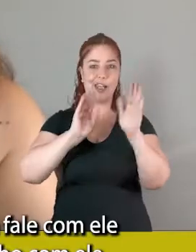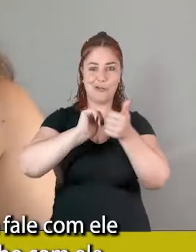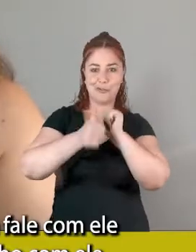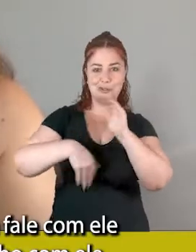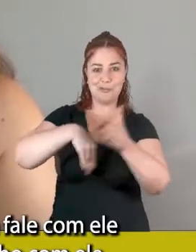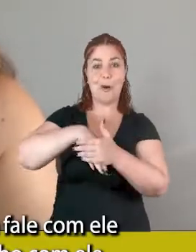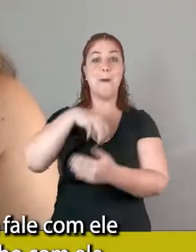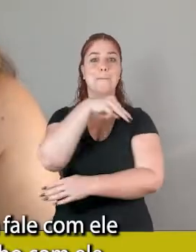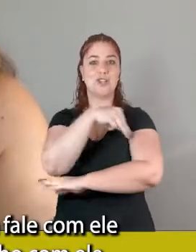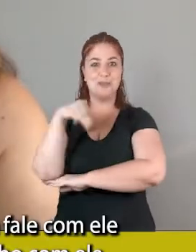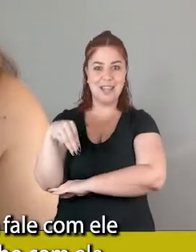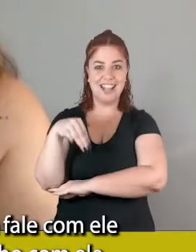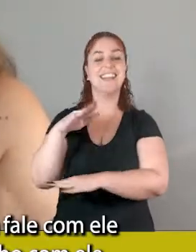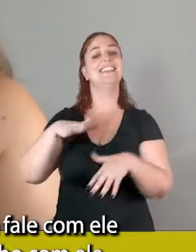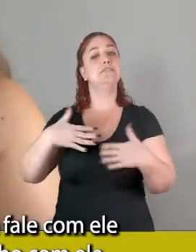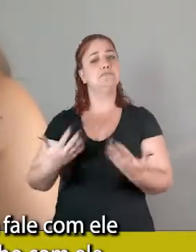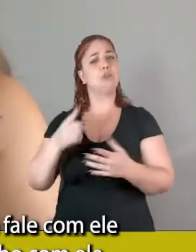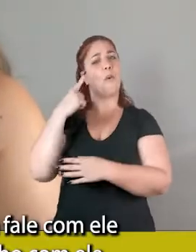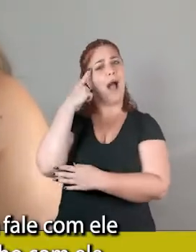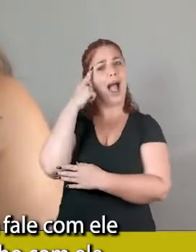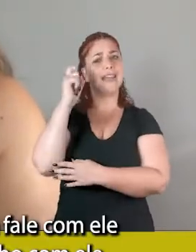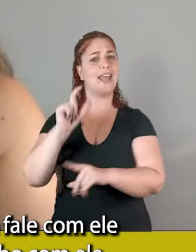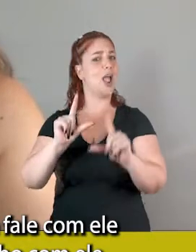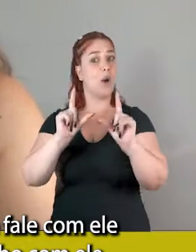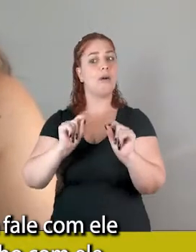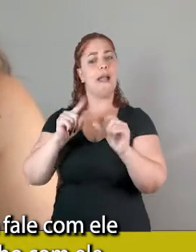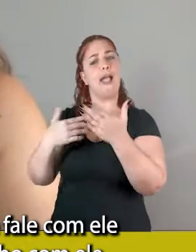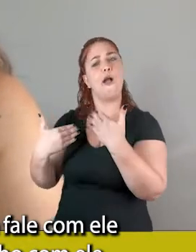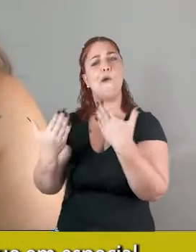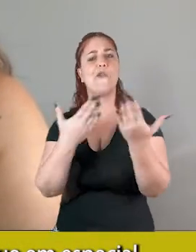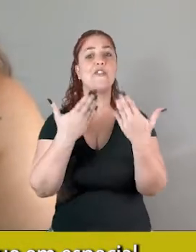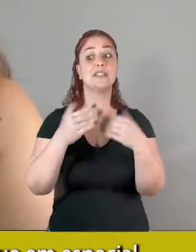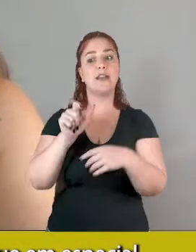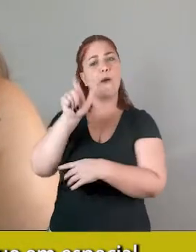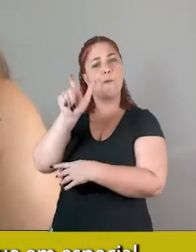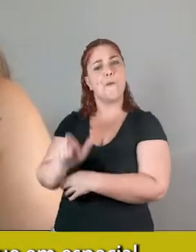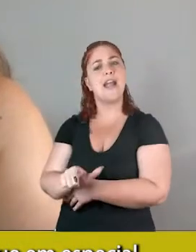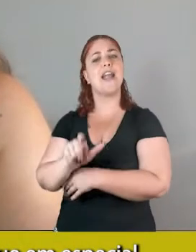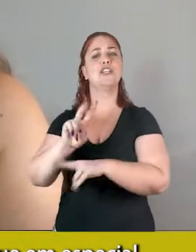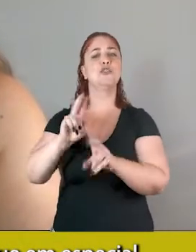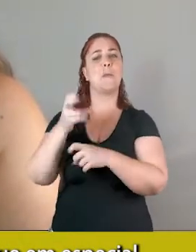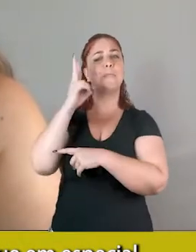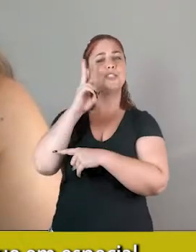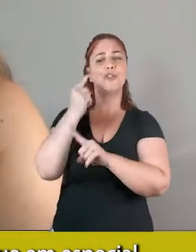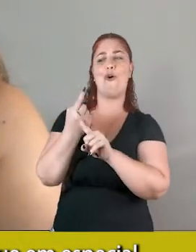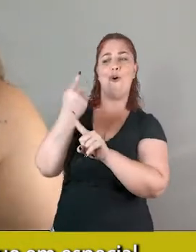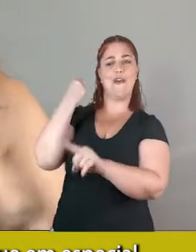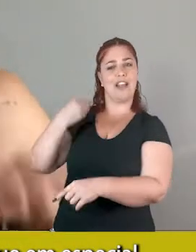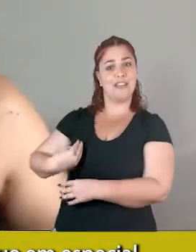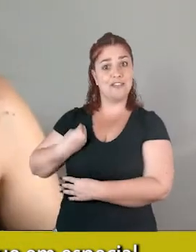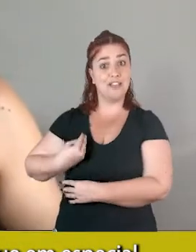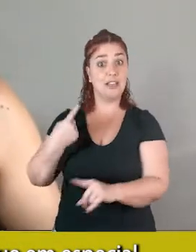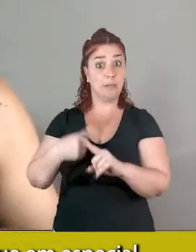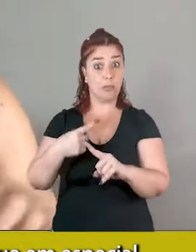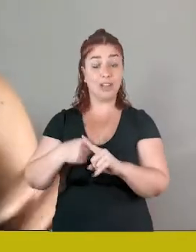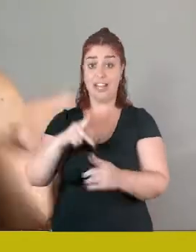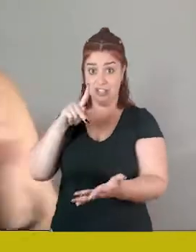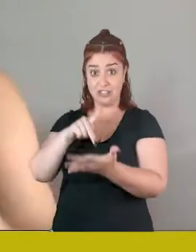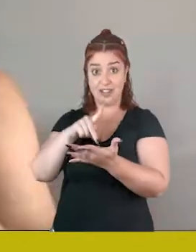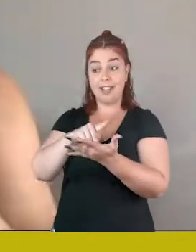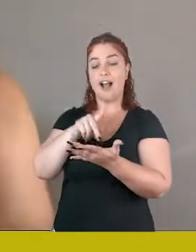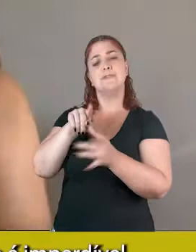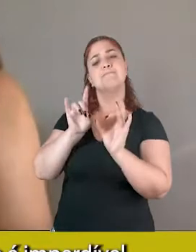Mas a ideia é que a gente fale com ele, converse um pouquinho com ele sobre a trajetória dele, porque em especial